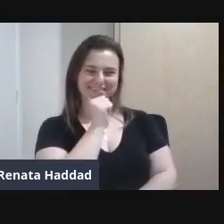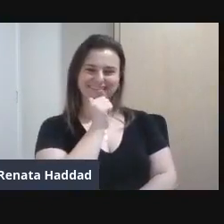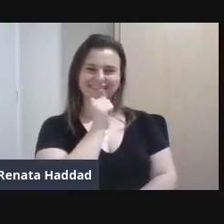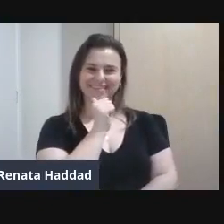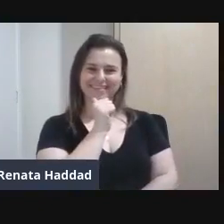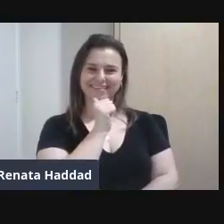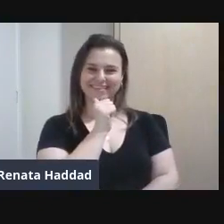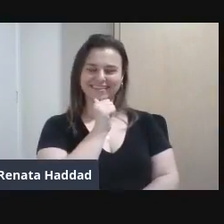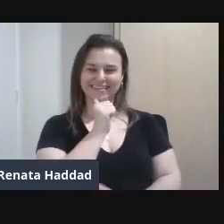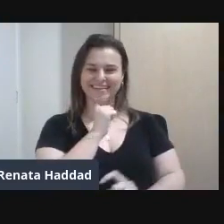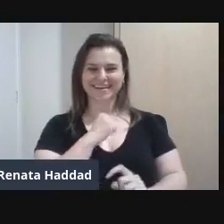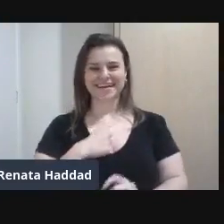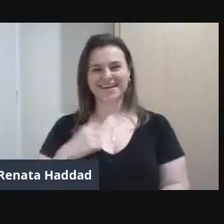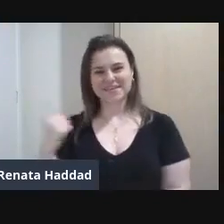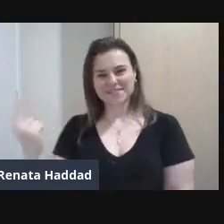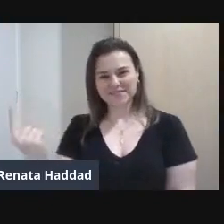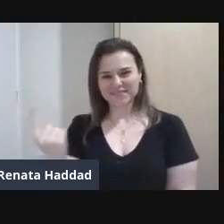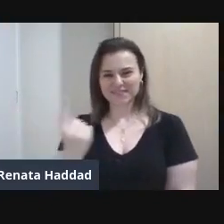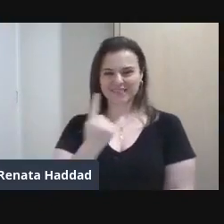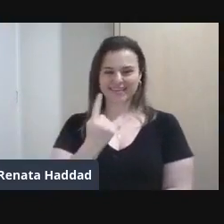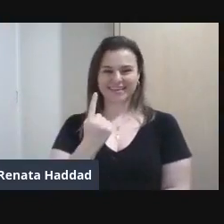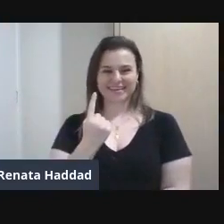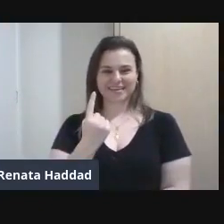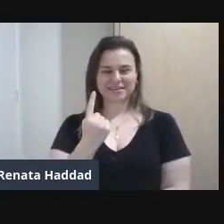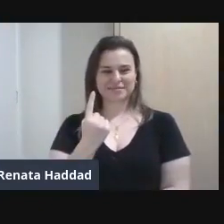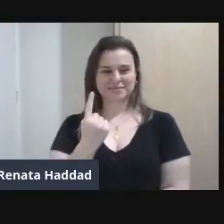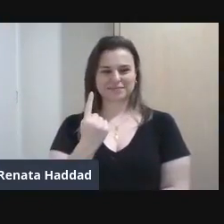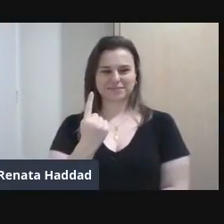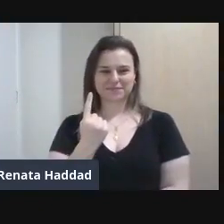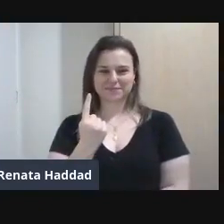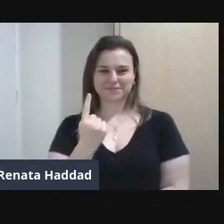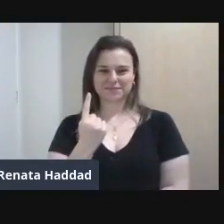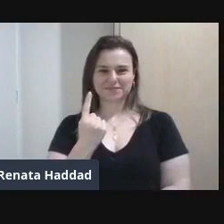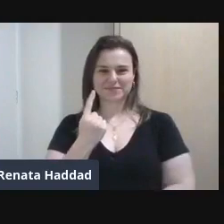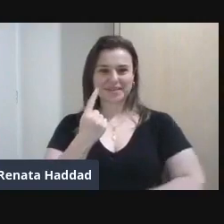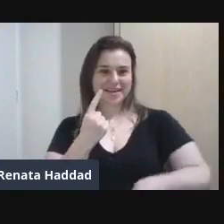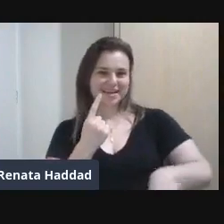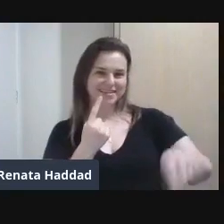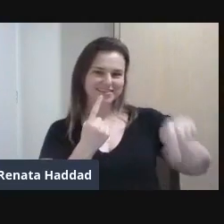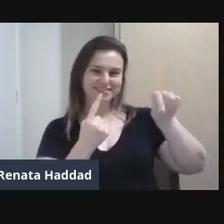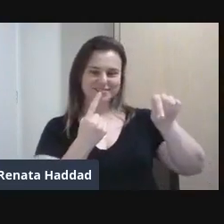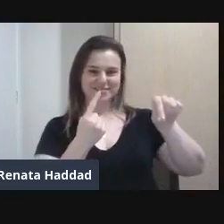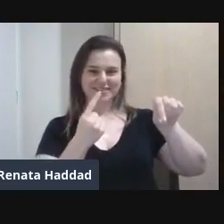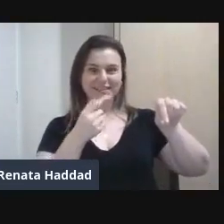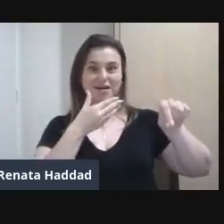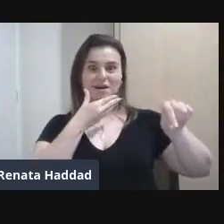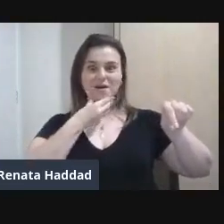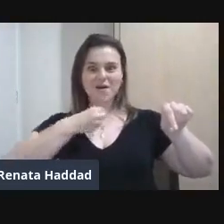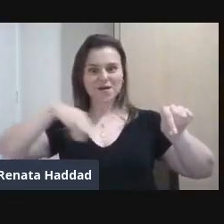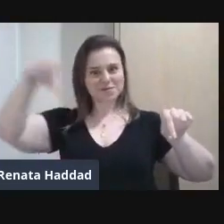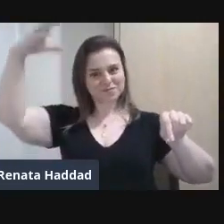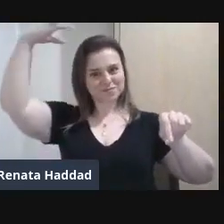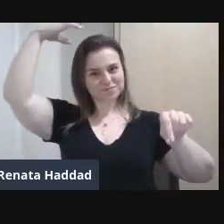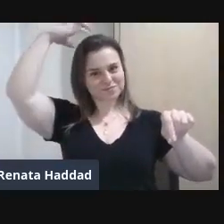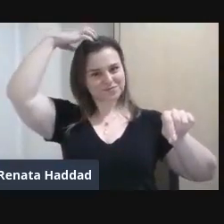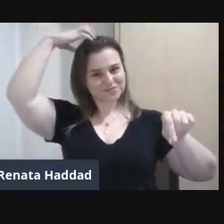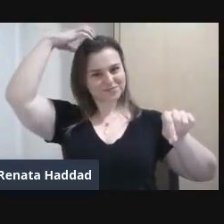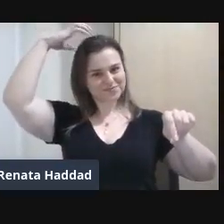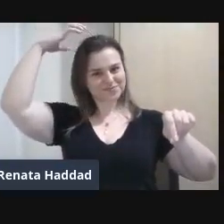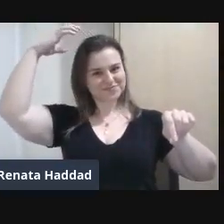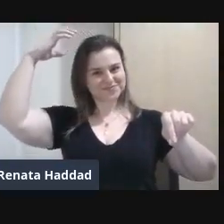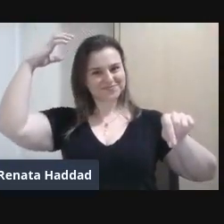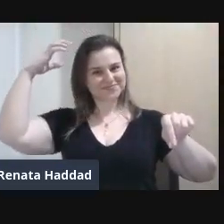Flor vem cá Escolhida pelo príncipe laia,